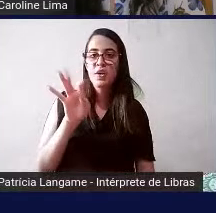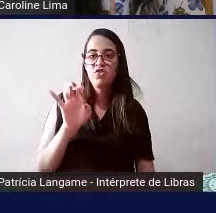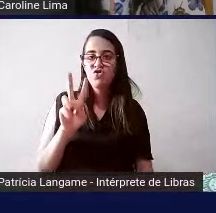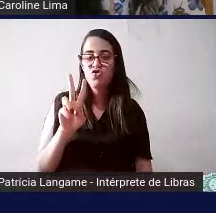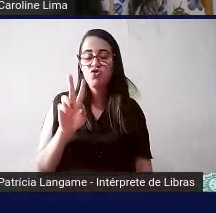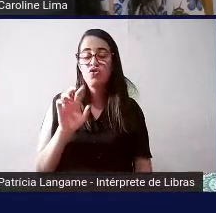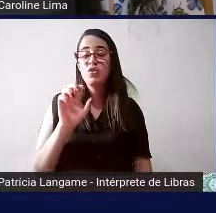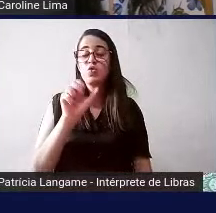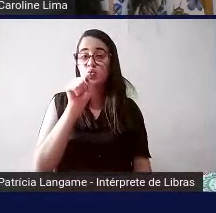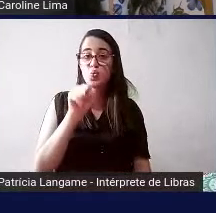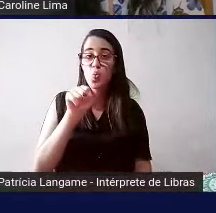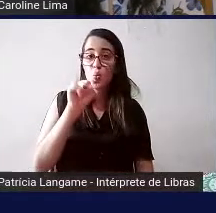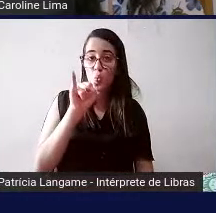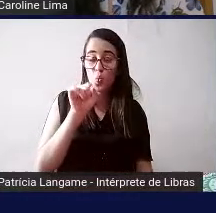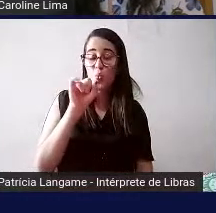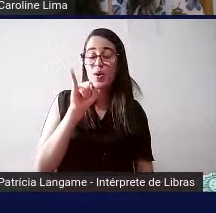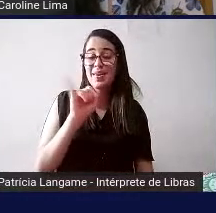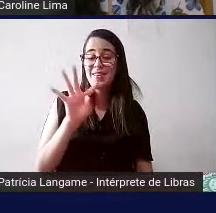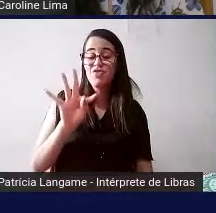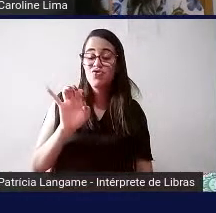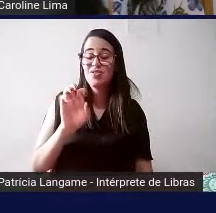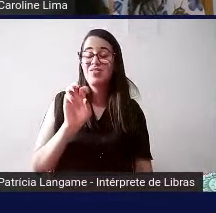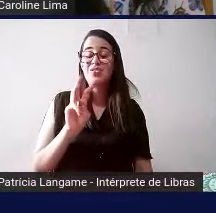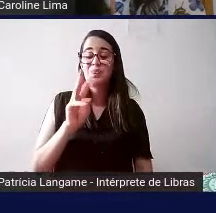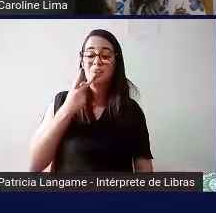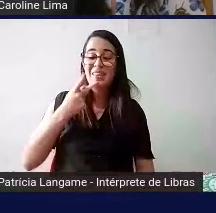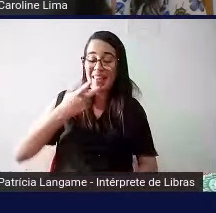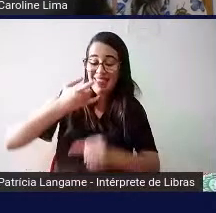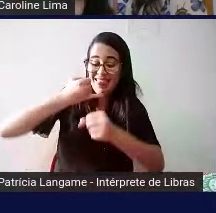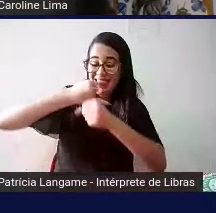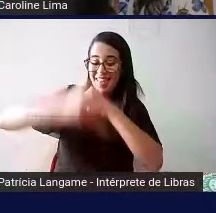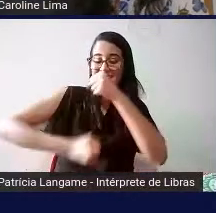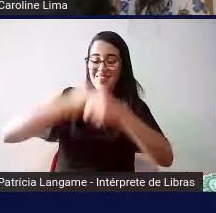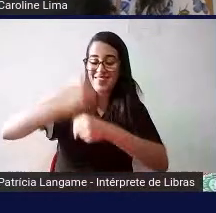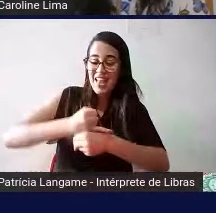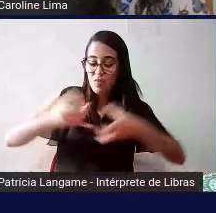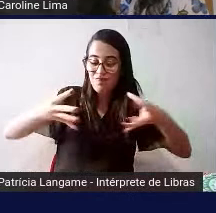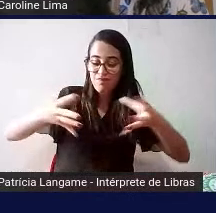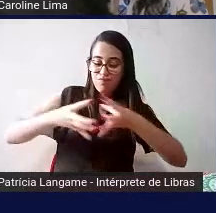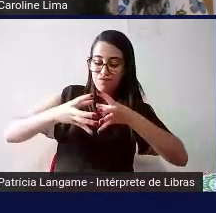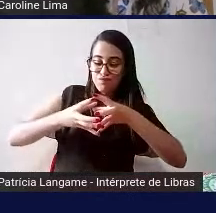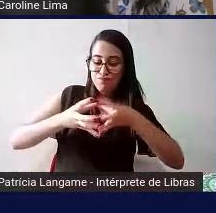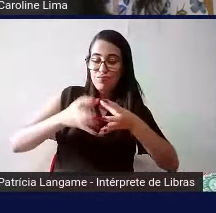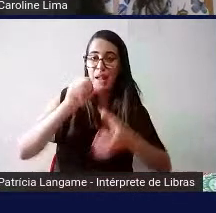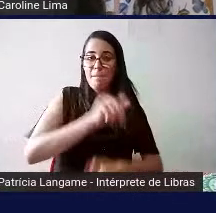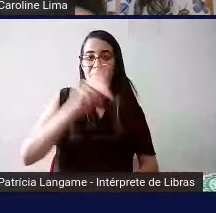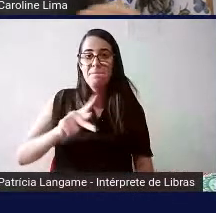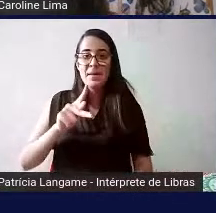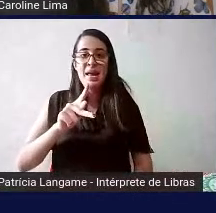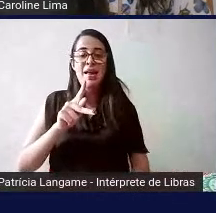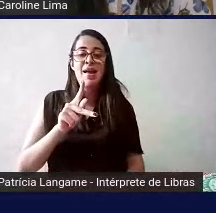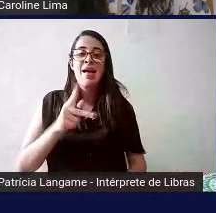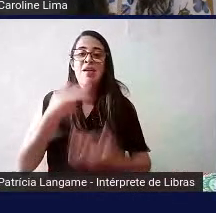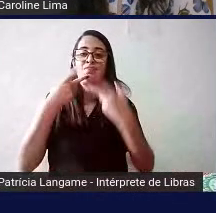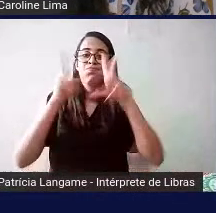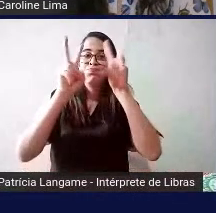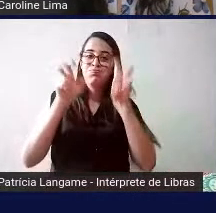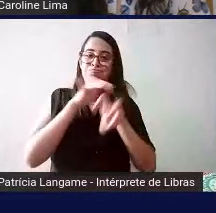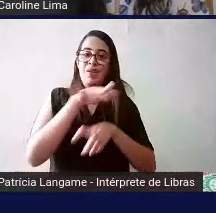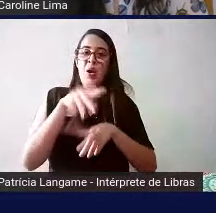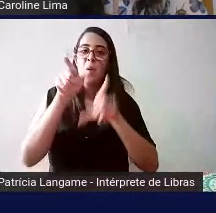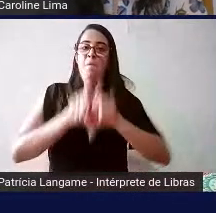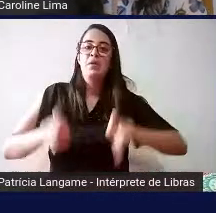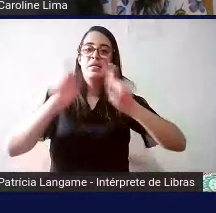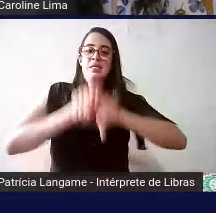suíte no sentido de internet mesmo que é um conjunto de aplicativos é um termo da computação tá gente mas quando eu passei o mouse